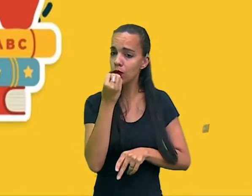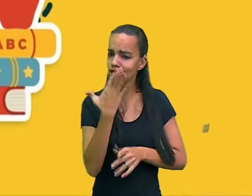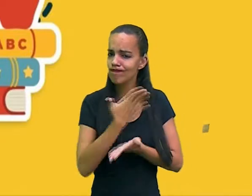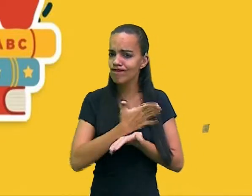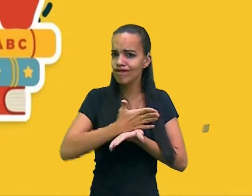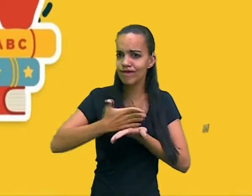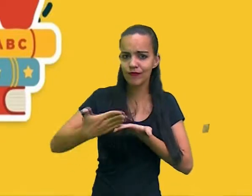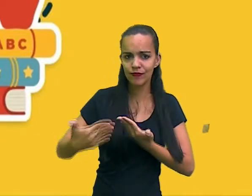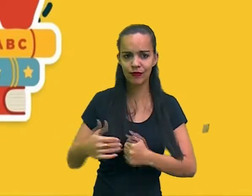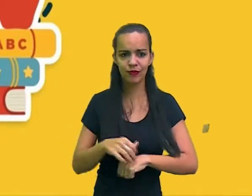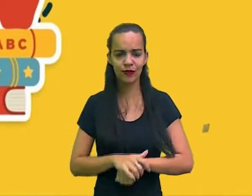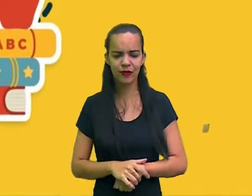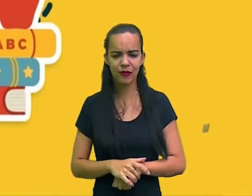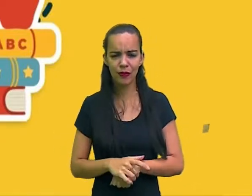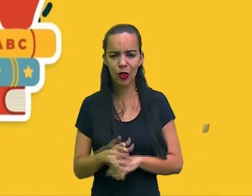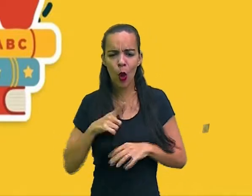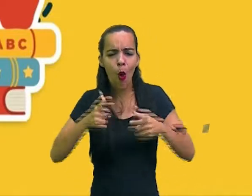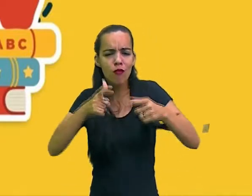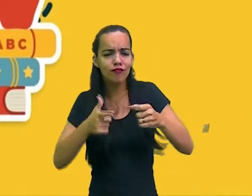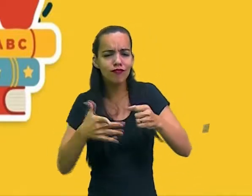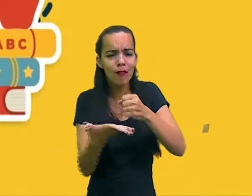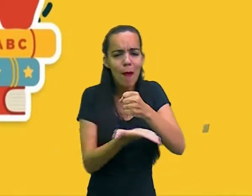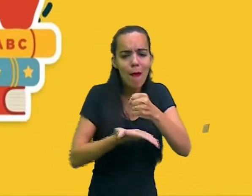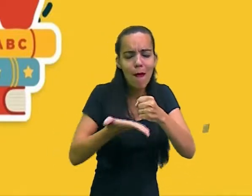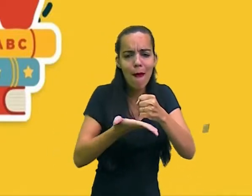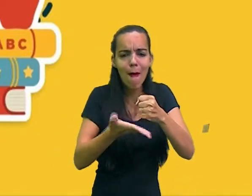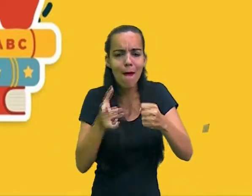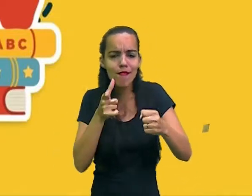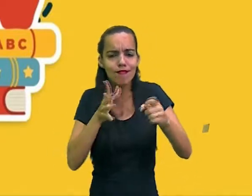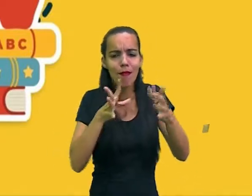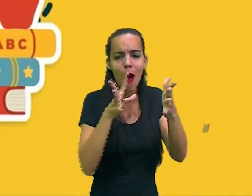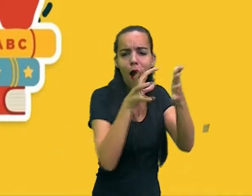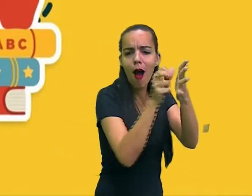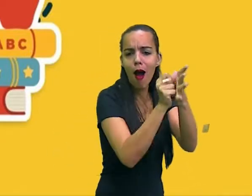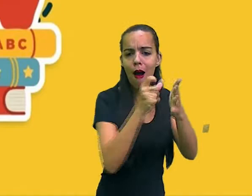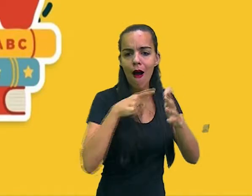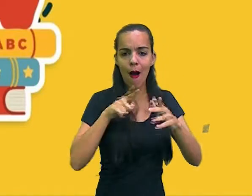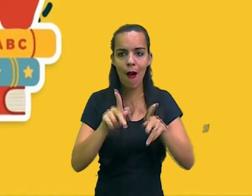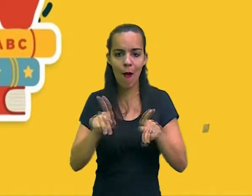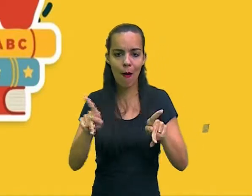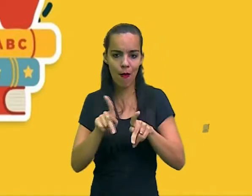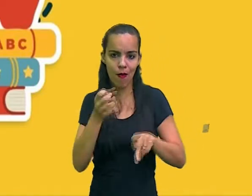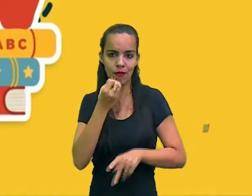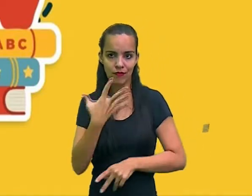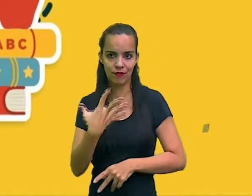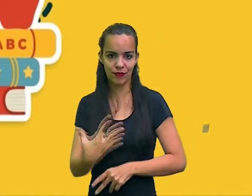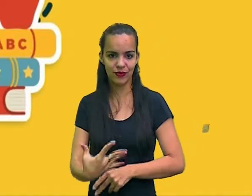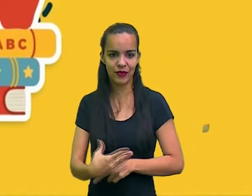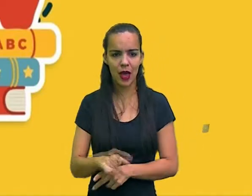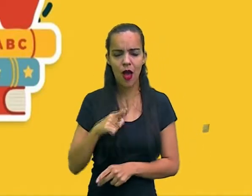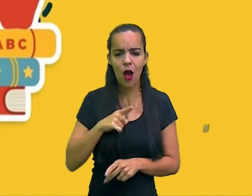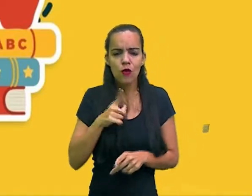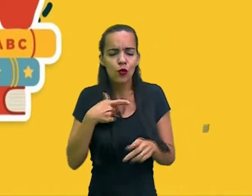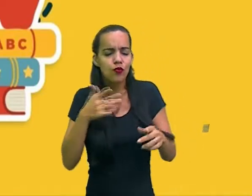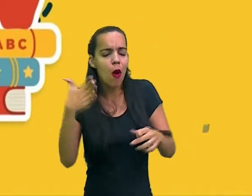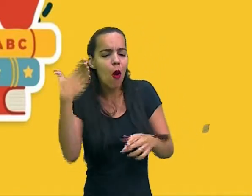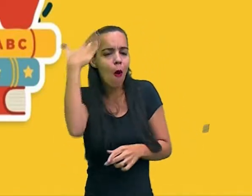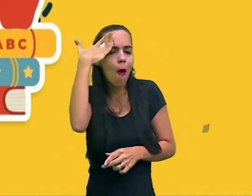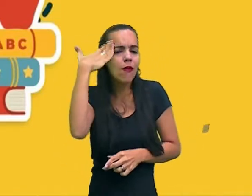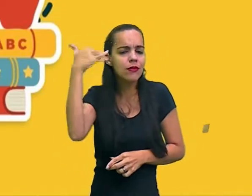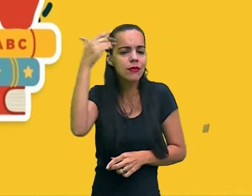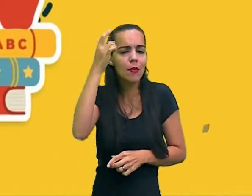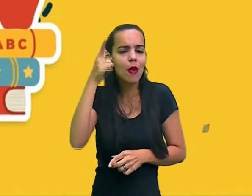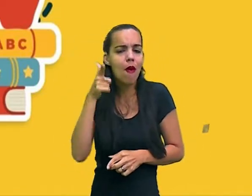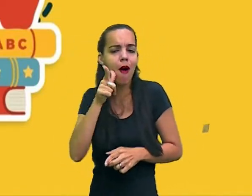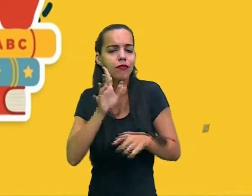A base de toda conquista é o professor. A fonte de sabedoria, um